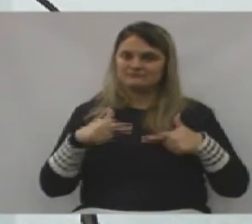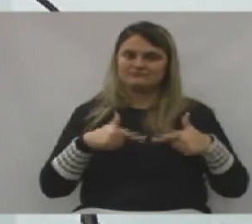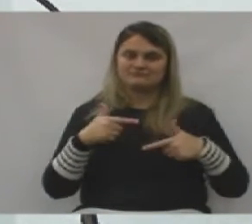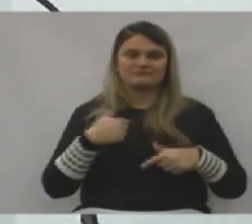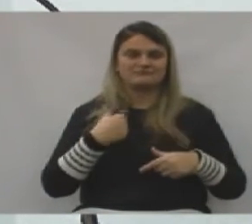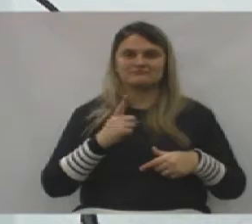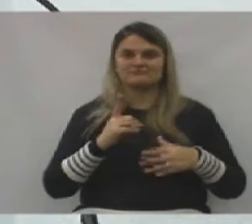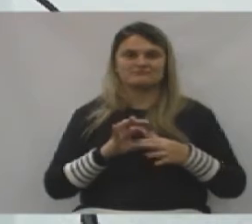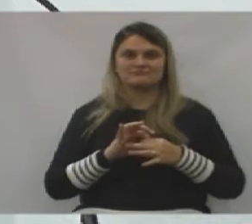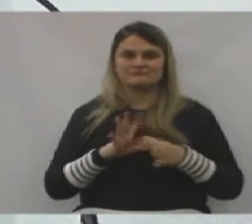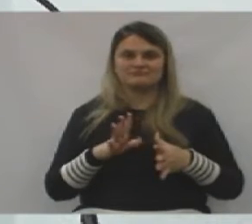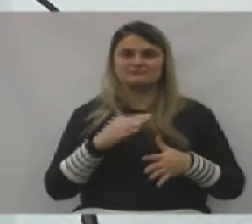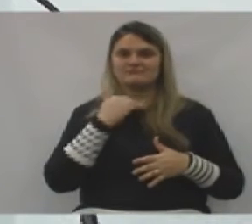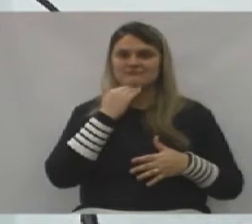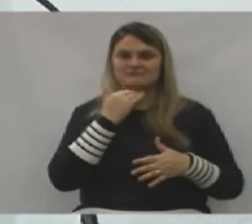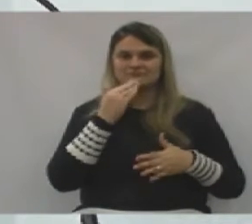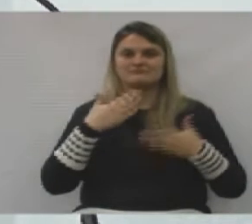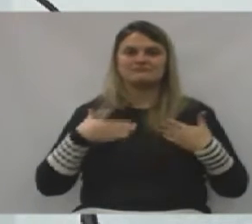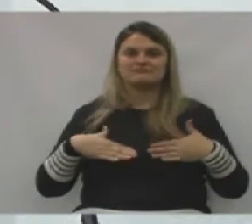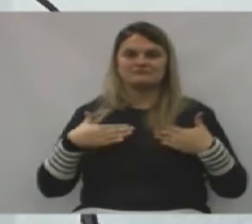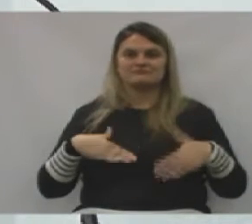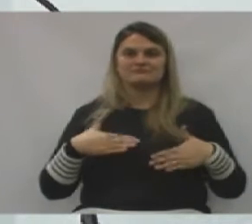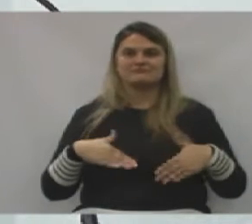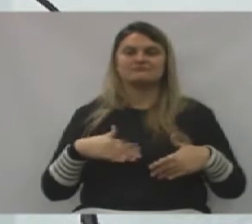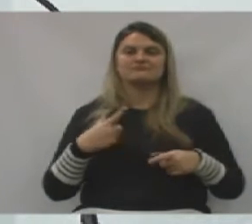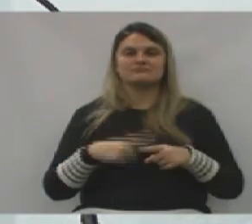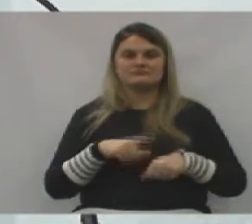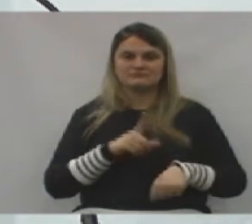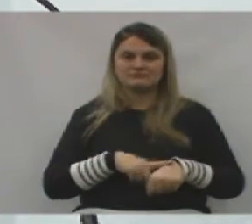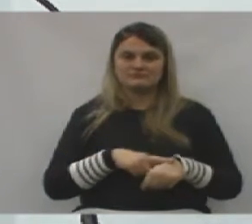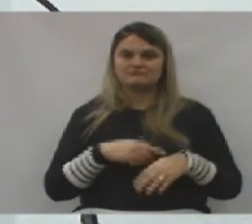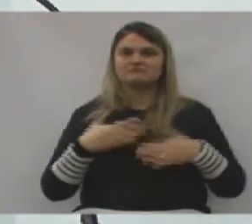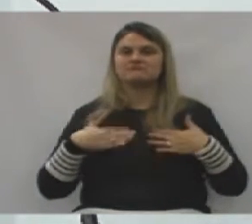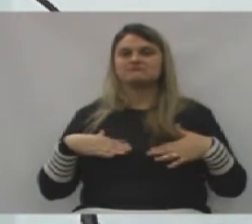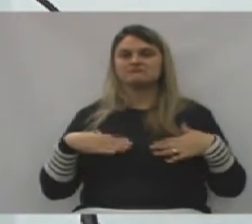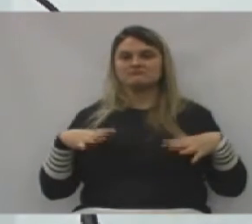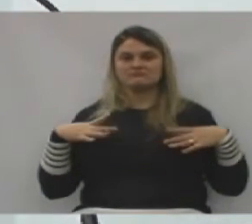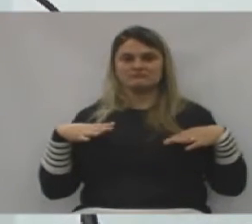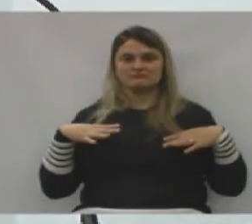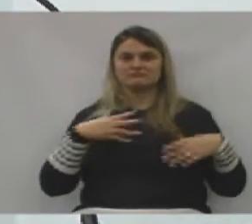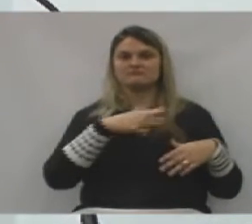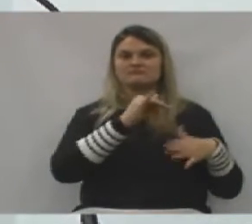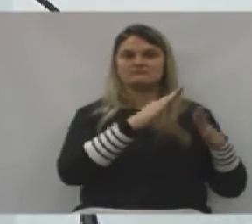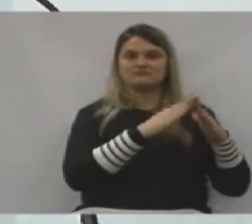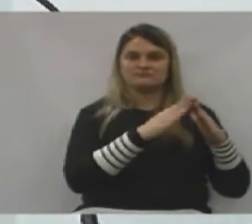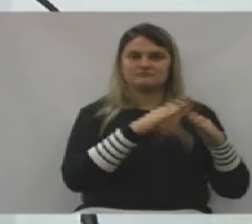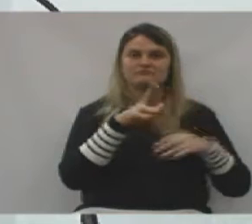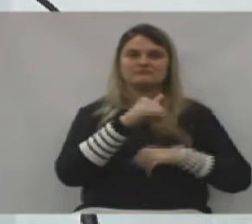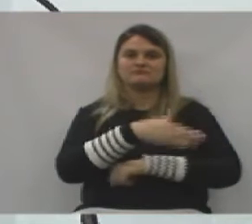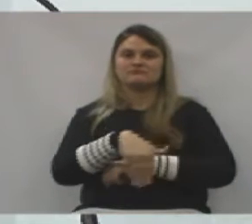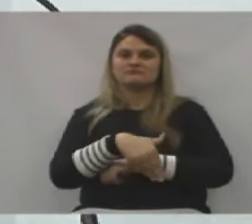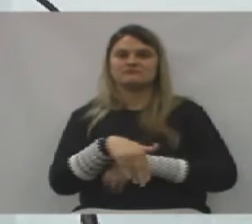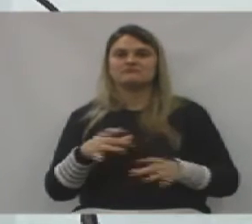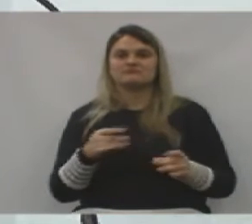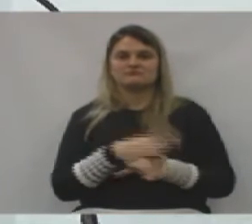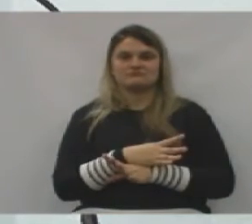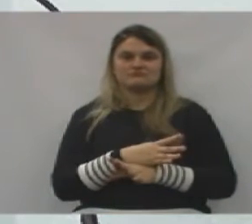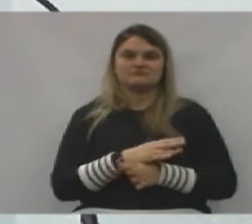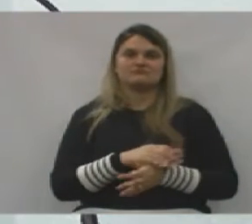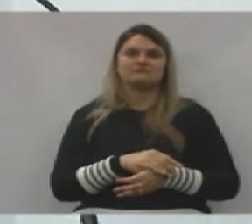permito que ninguém tenha descanso, porque a hora que tiver descanso, vai para casa, vai para a rua e acabou,